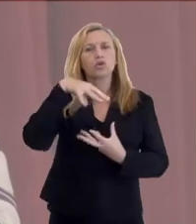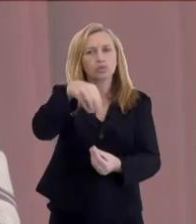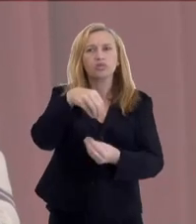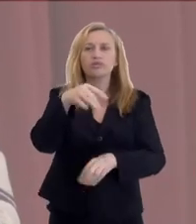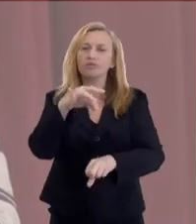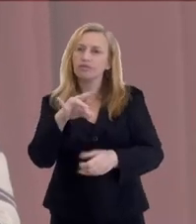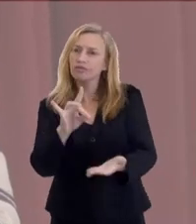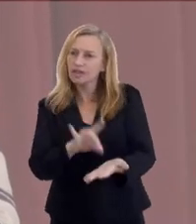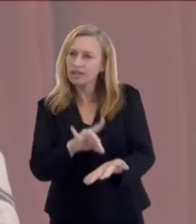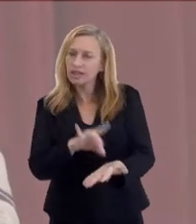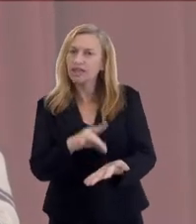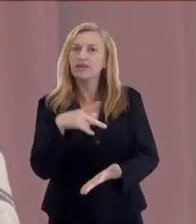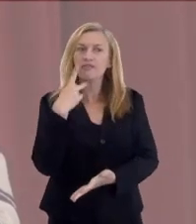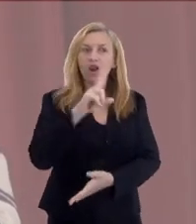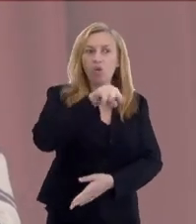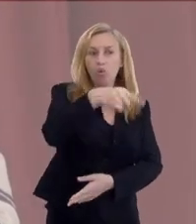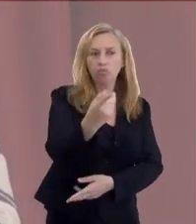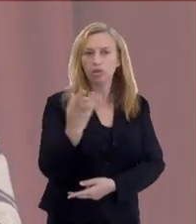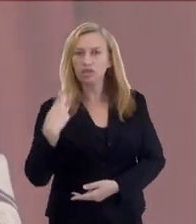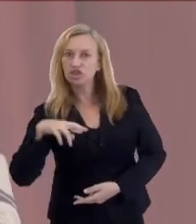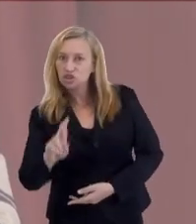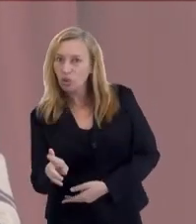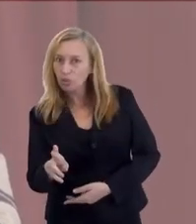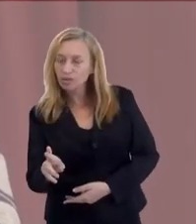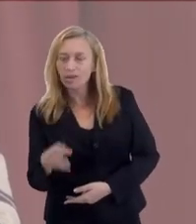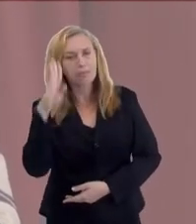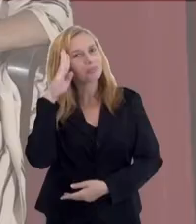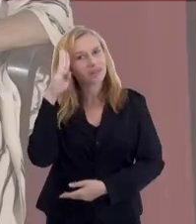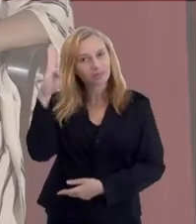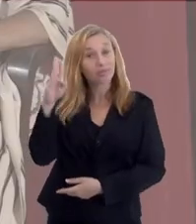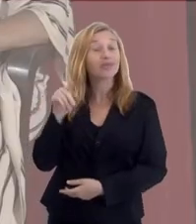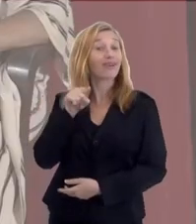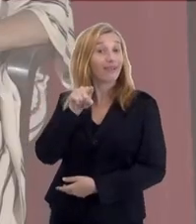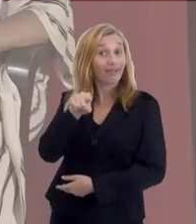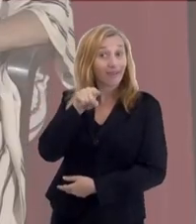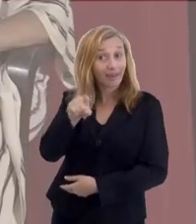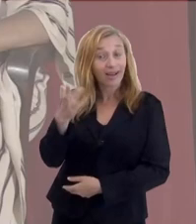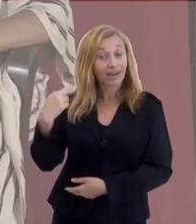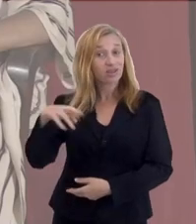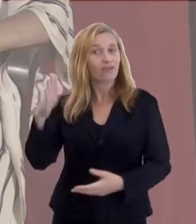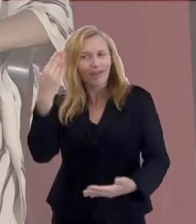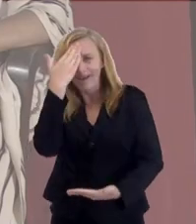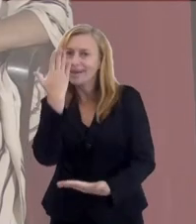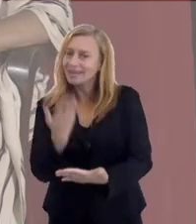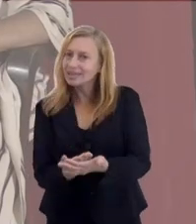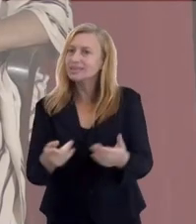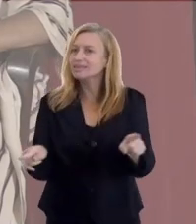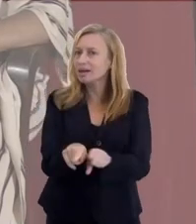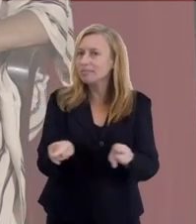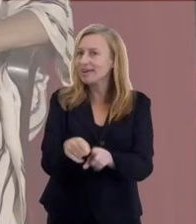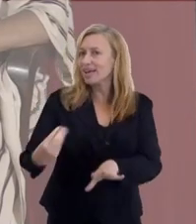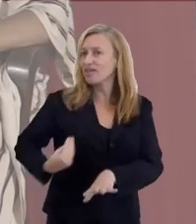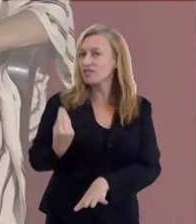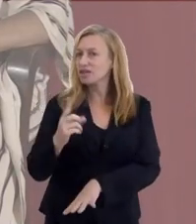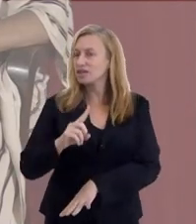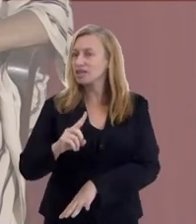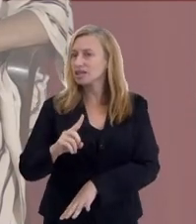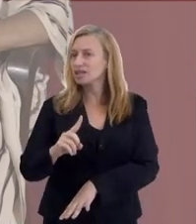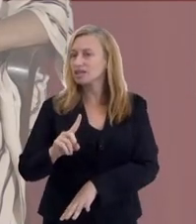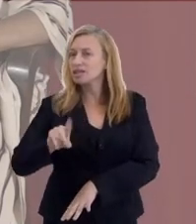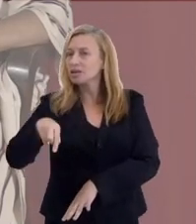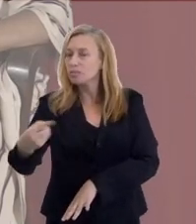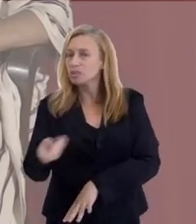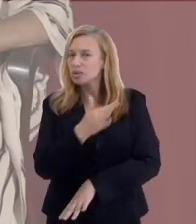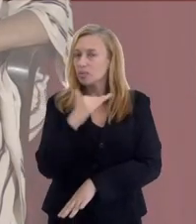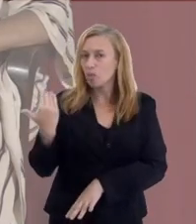Espiritismo realmente flana por outras religiões, principalmente aquelas que acreditam na